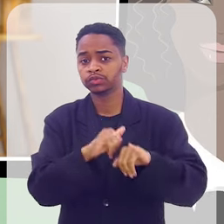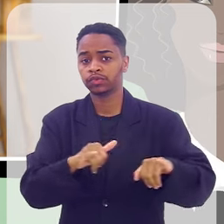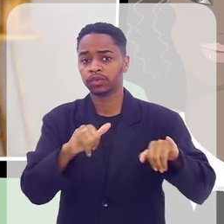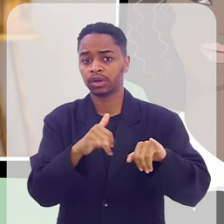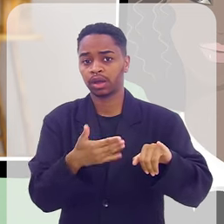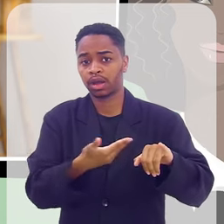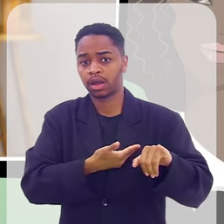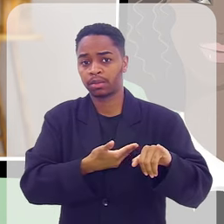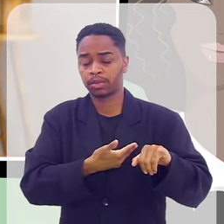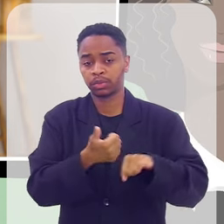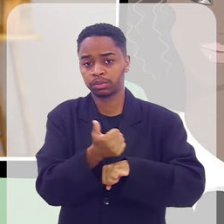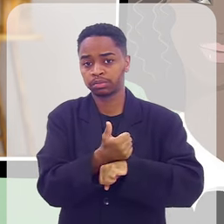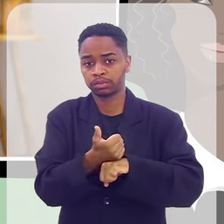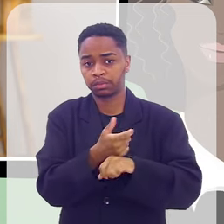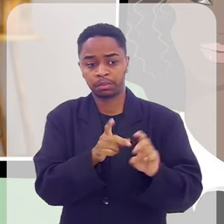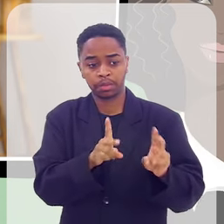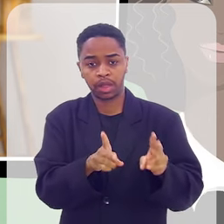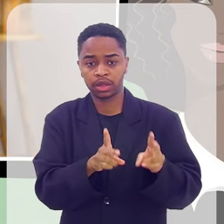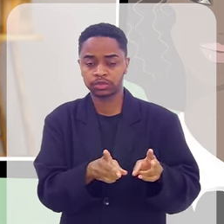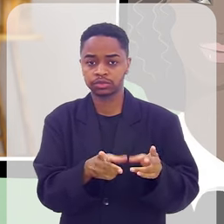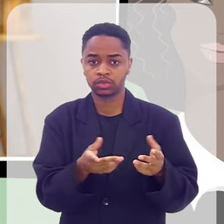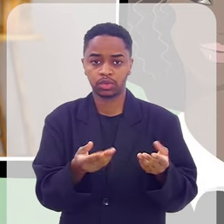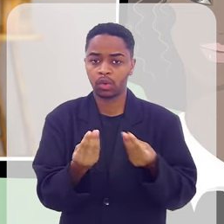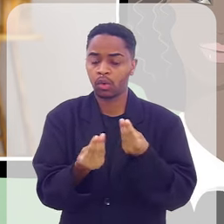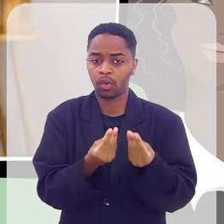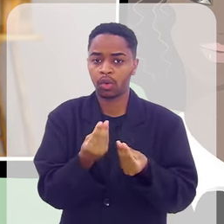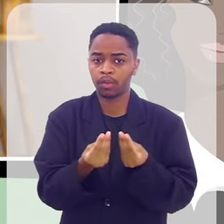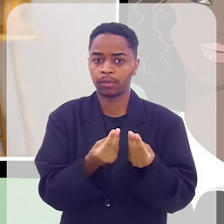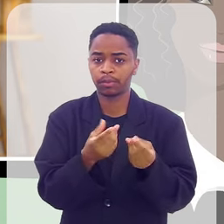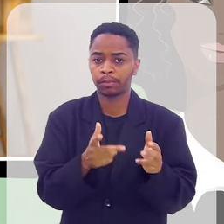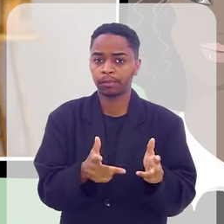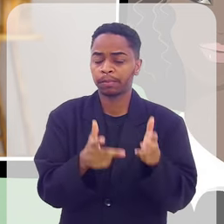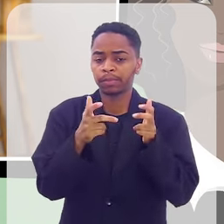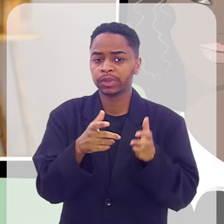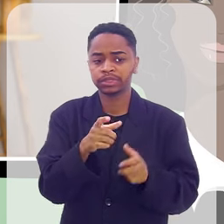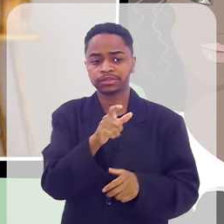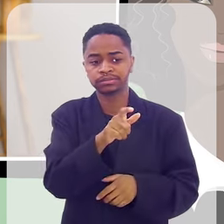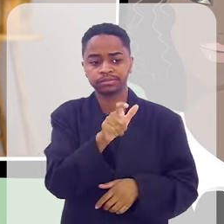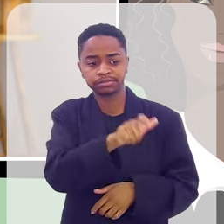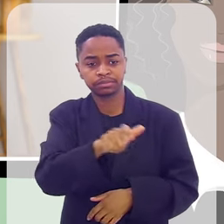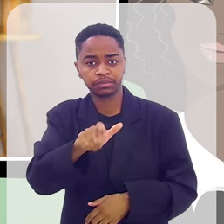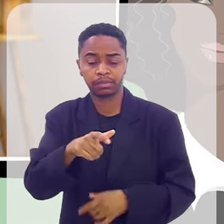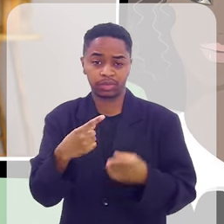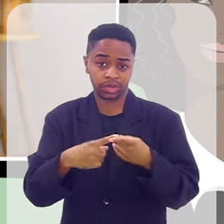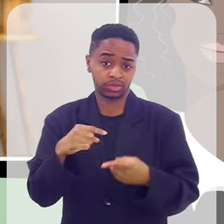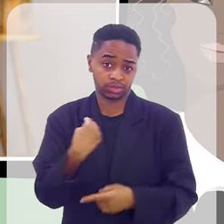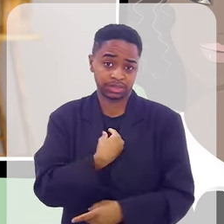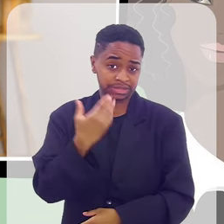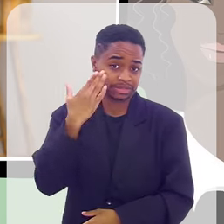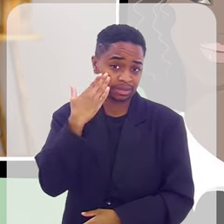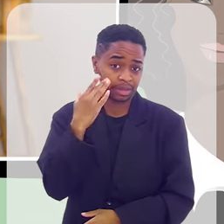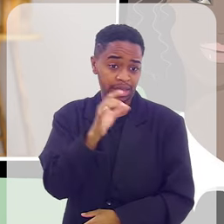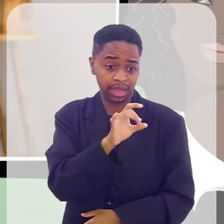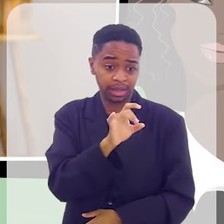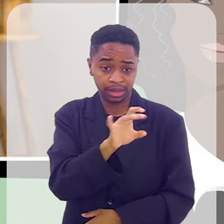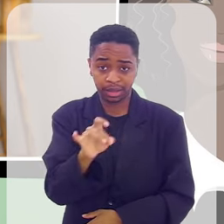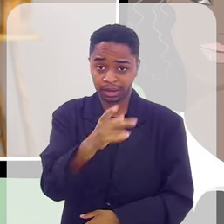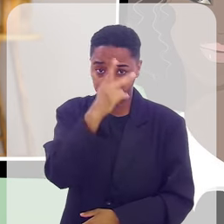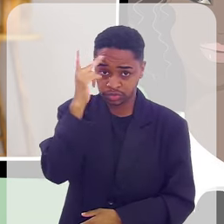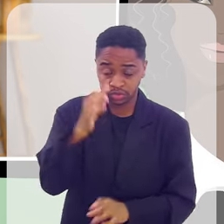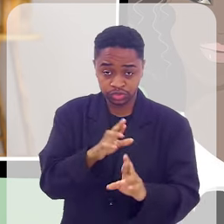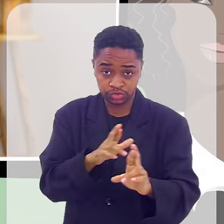para os colegas profissionais, como que você vê essa reação? Porque a gente sabe que cada pessoa é uma pessoa.